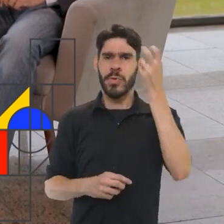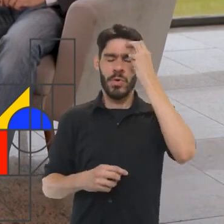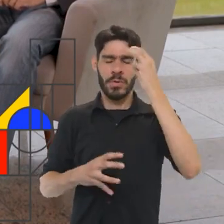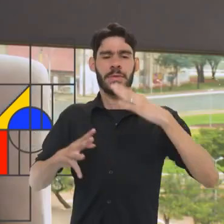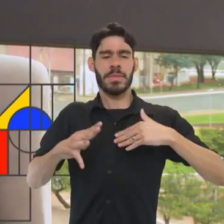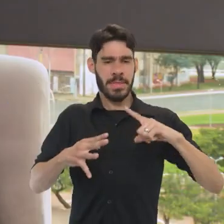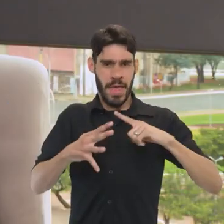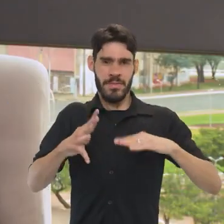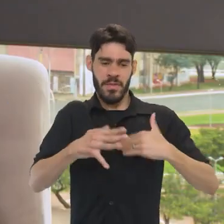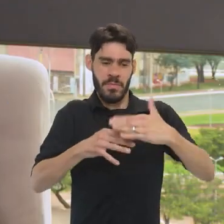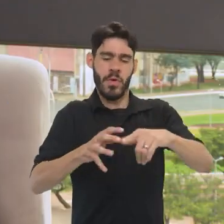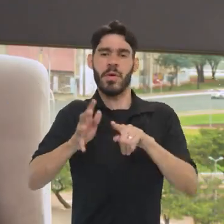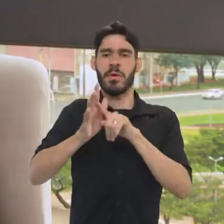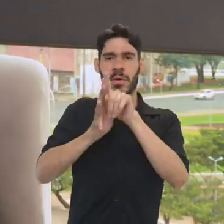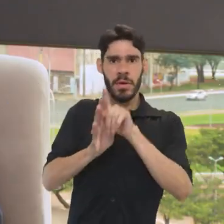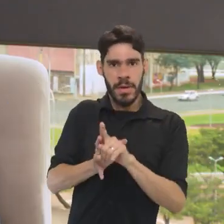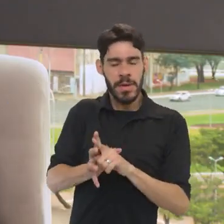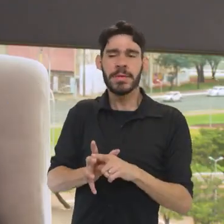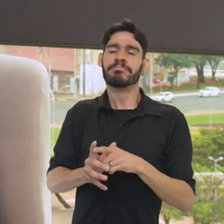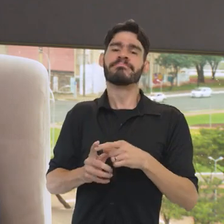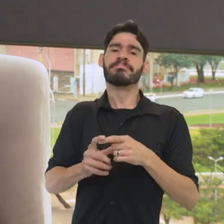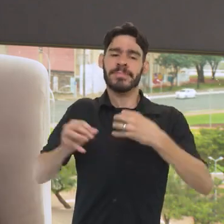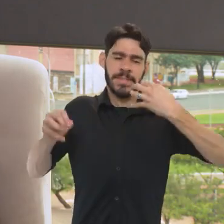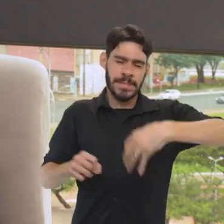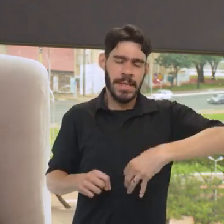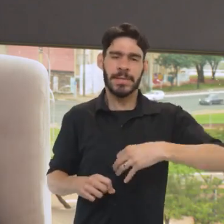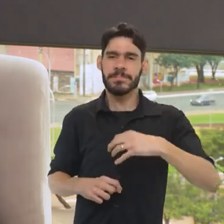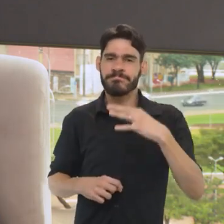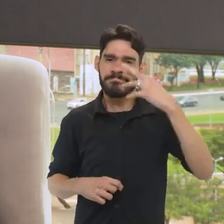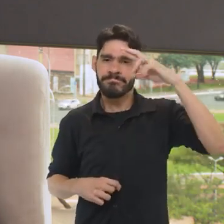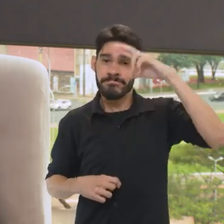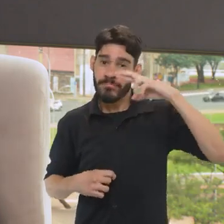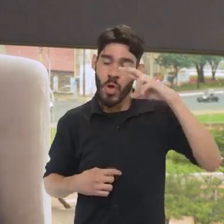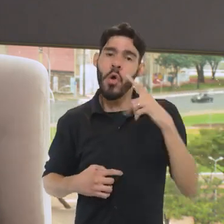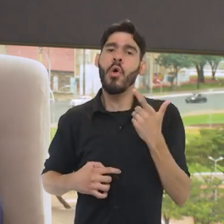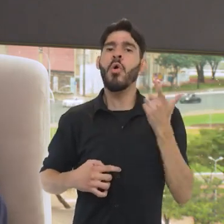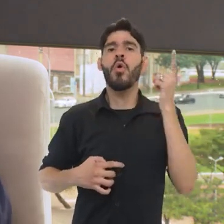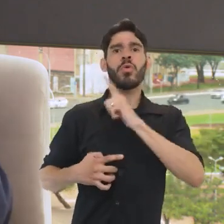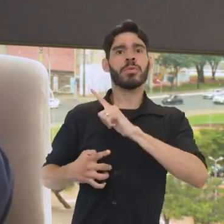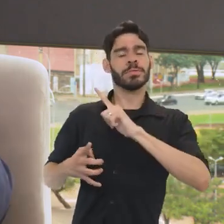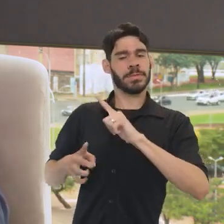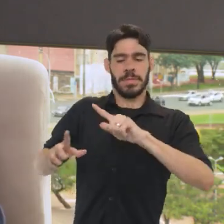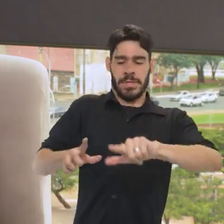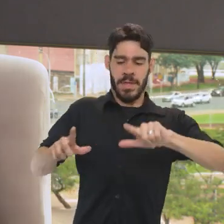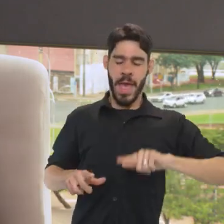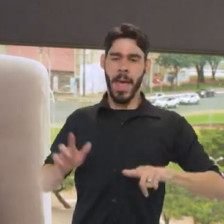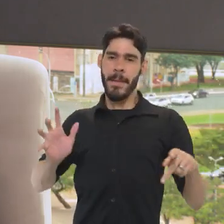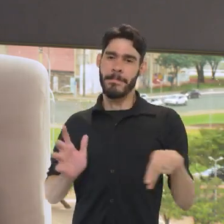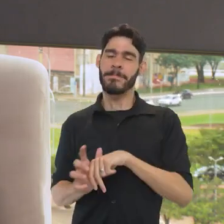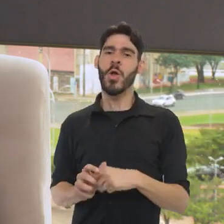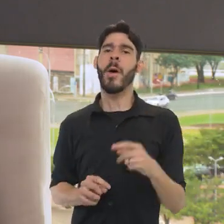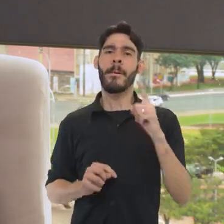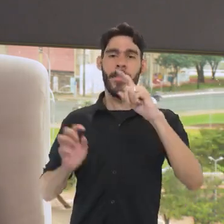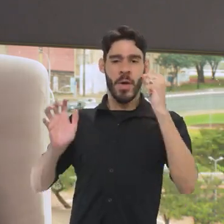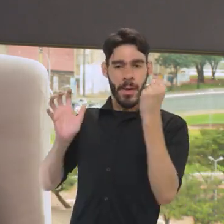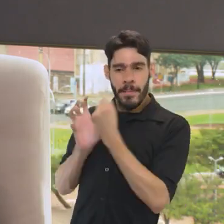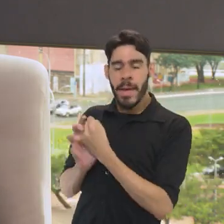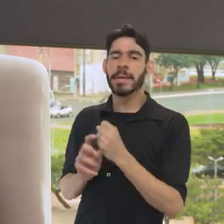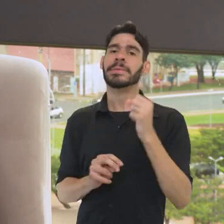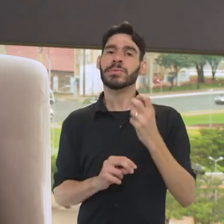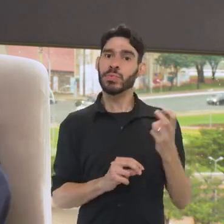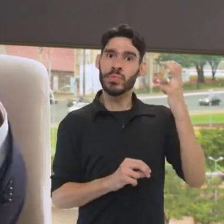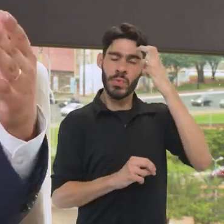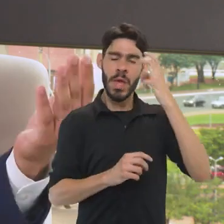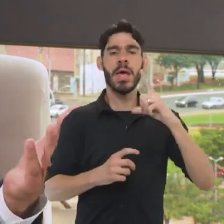culturais, passaram por um processo de pesquisa, de análise e ganharam esse atestado de patrimônio imaterial.